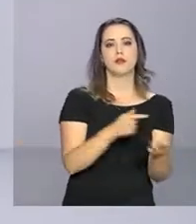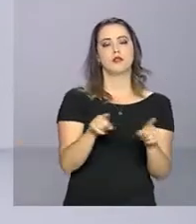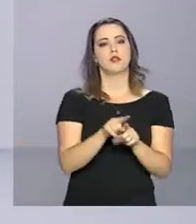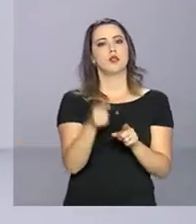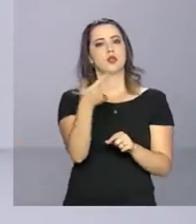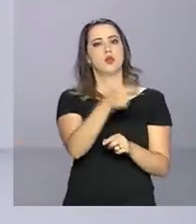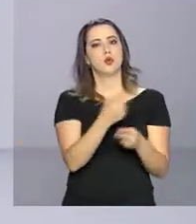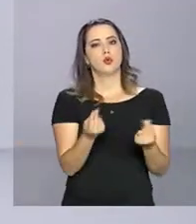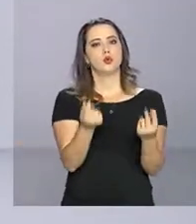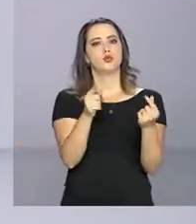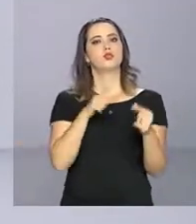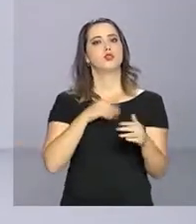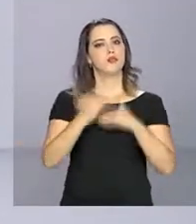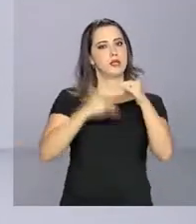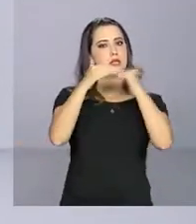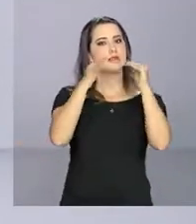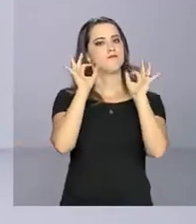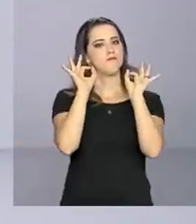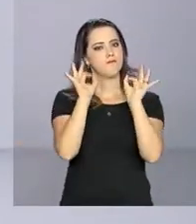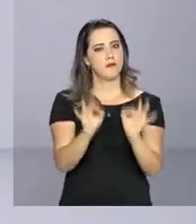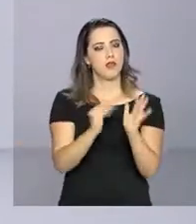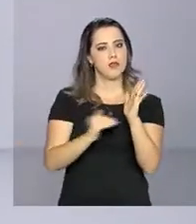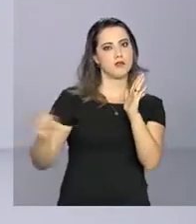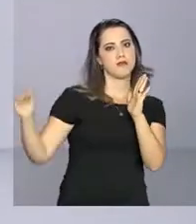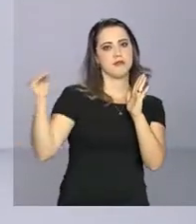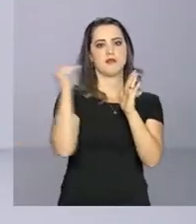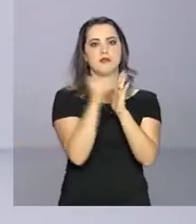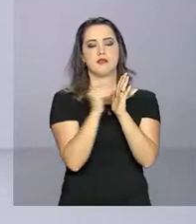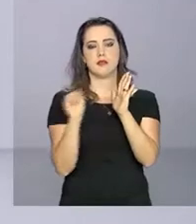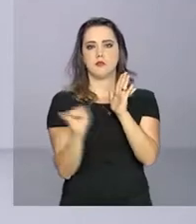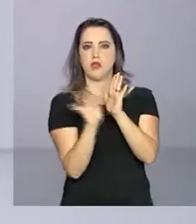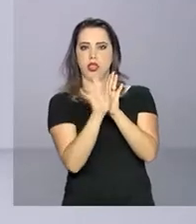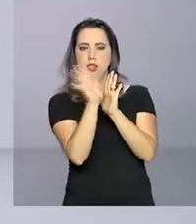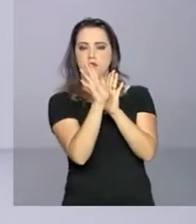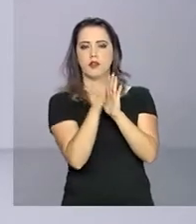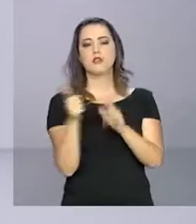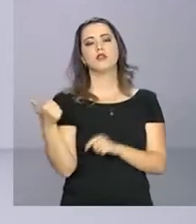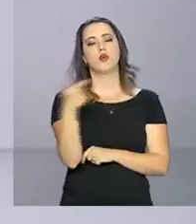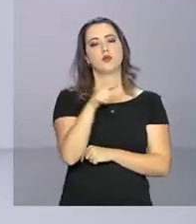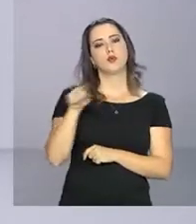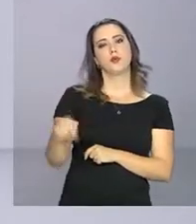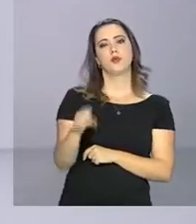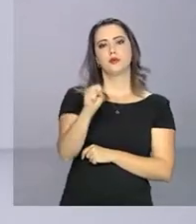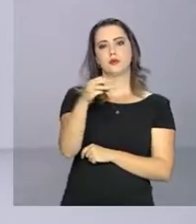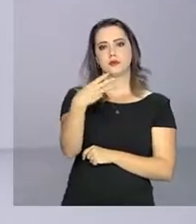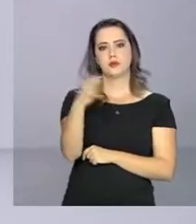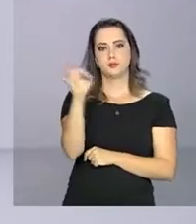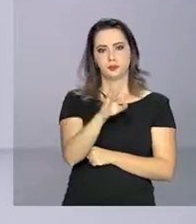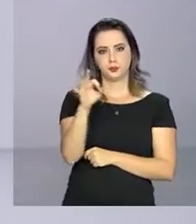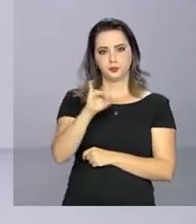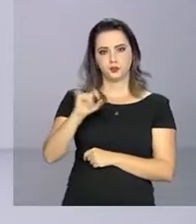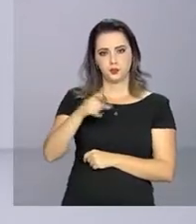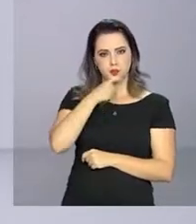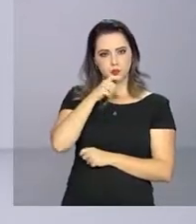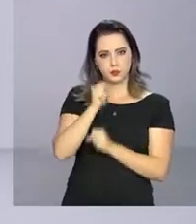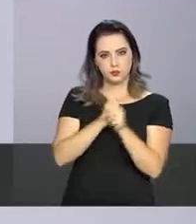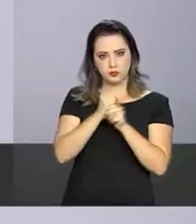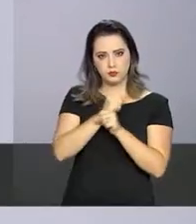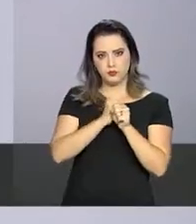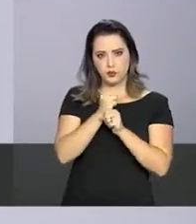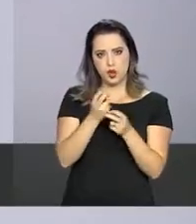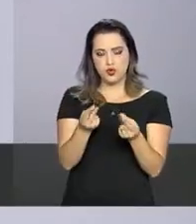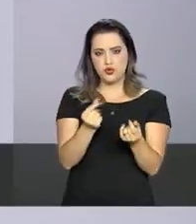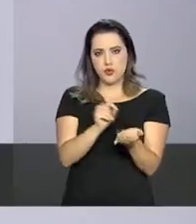receitas teve crescimento real, ou seja, acima da inflação, de 12,83% em julho deste ano. O